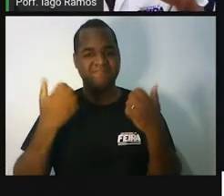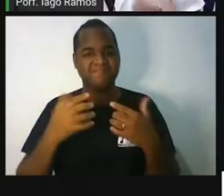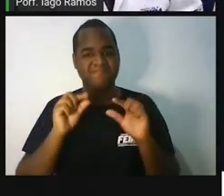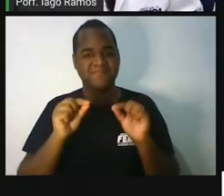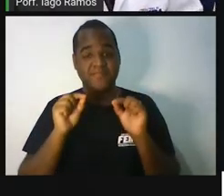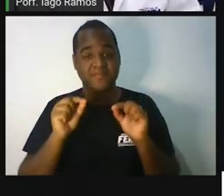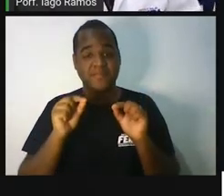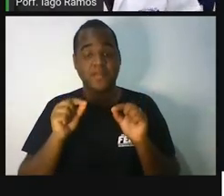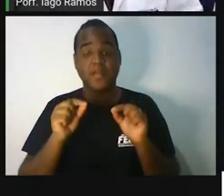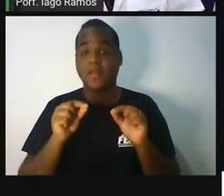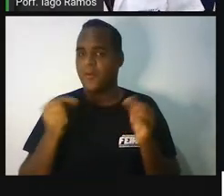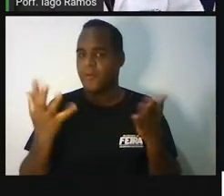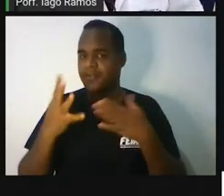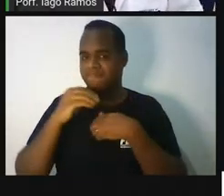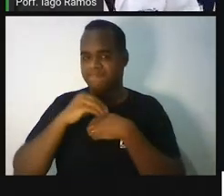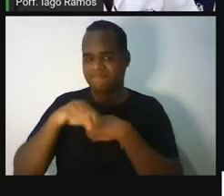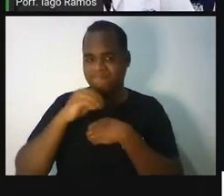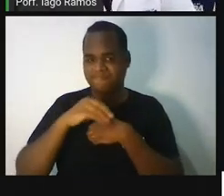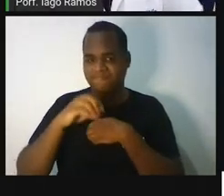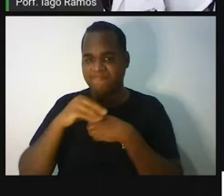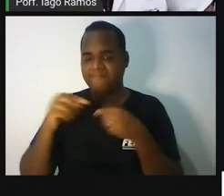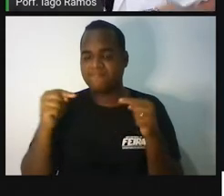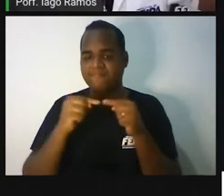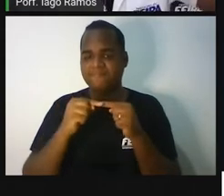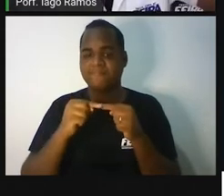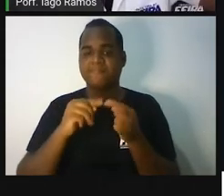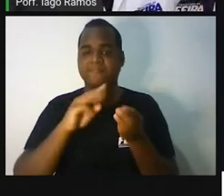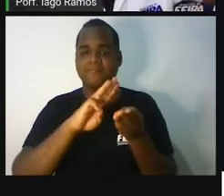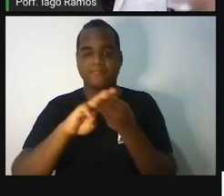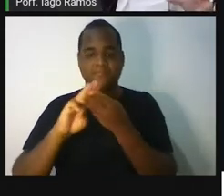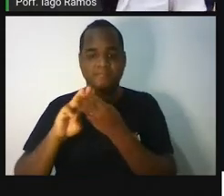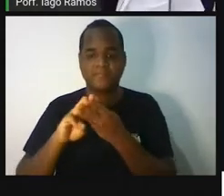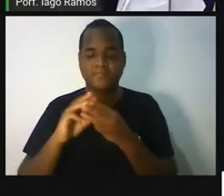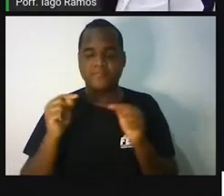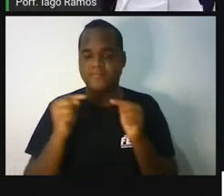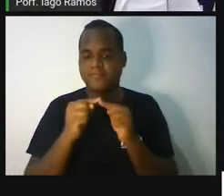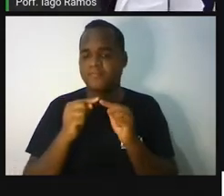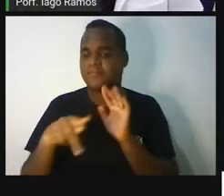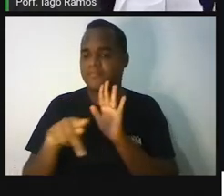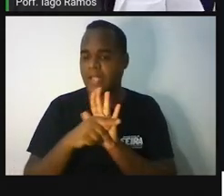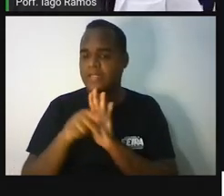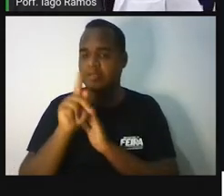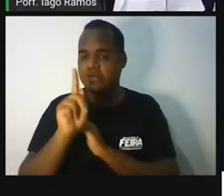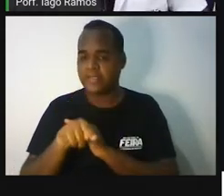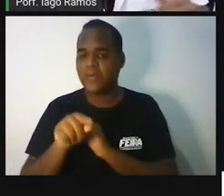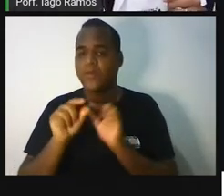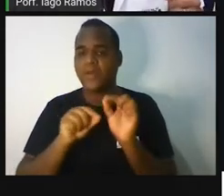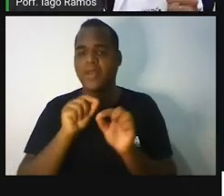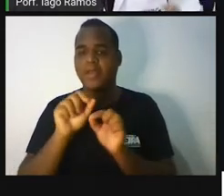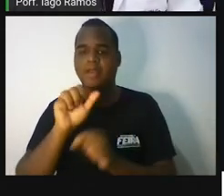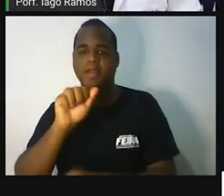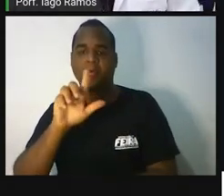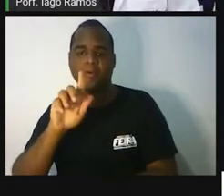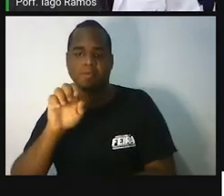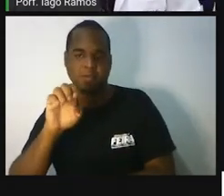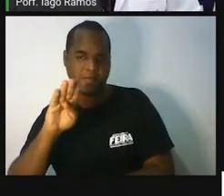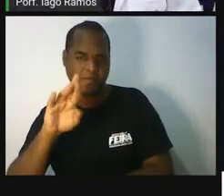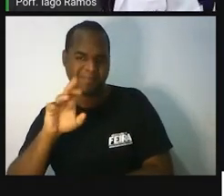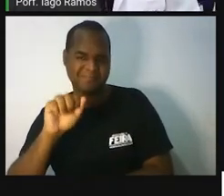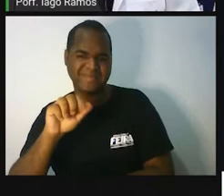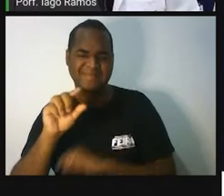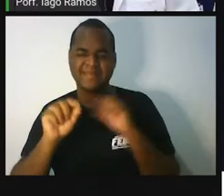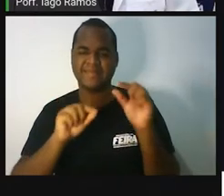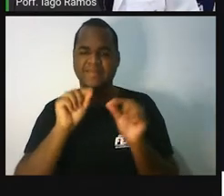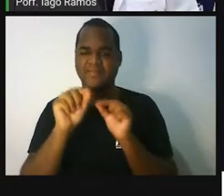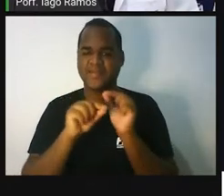a gente vai trazer uma parte da matemática chamada de álgebra, certo? Álgebra, professor,